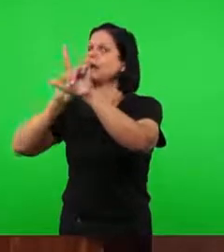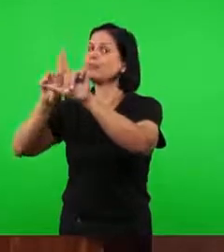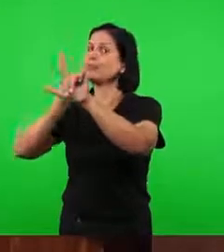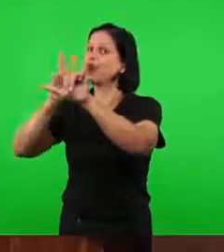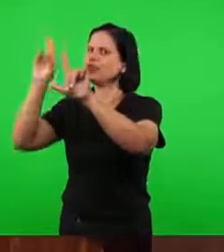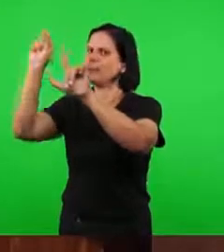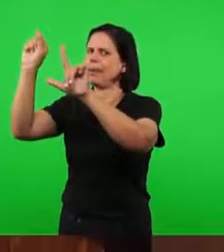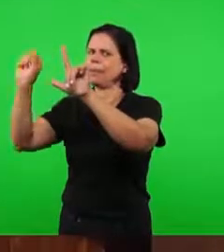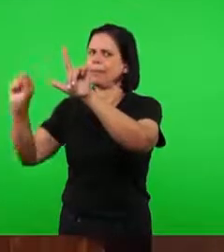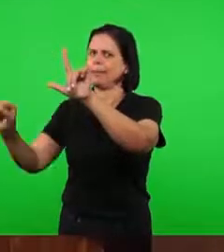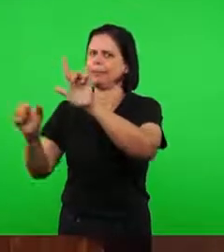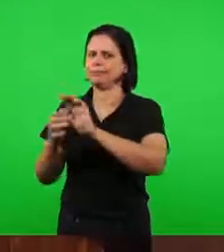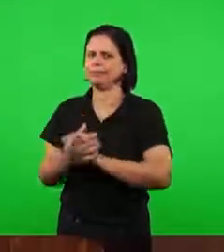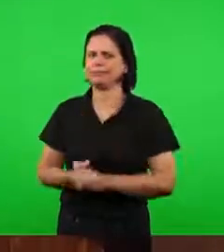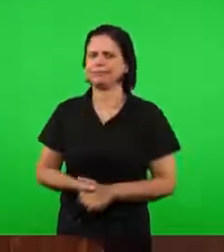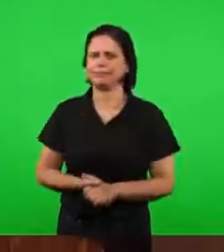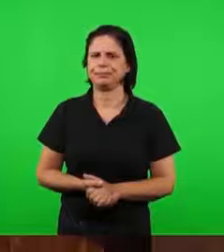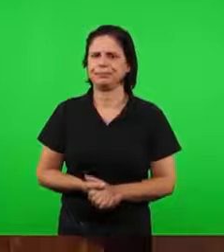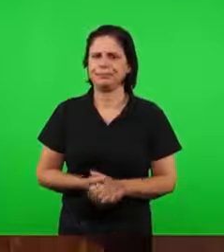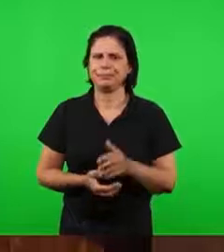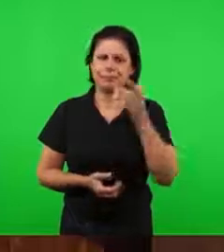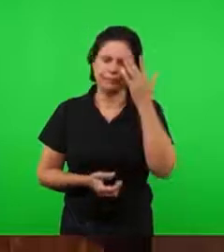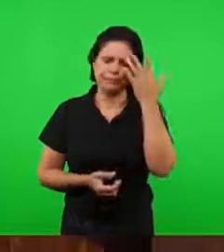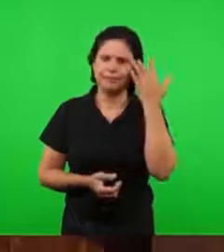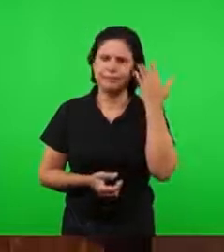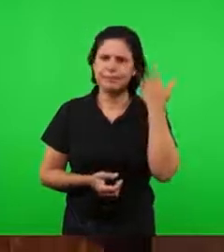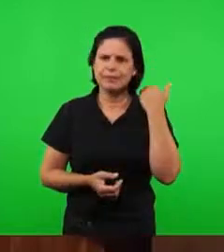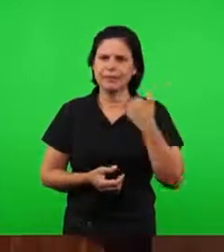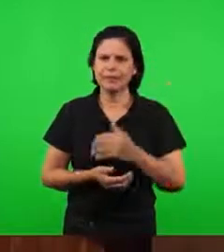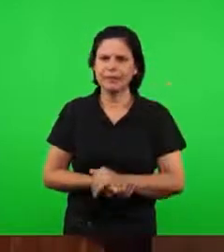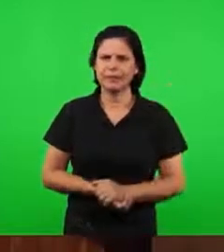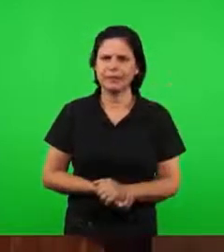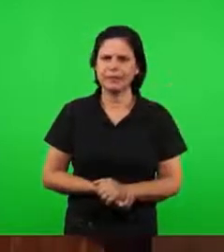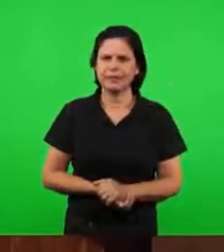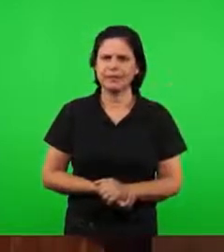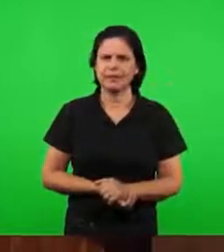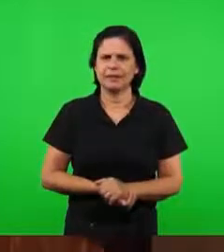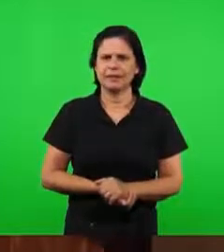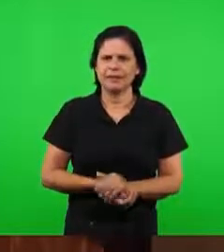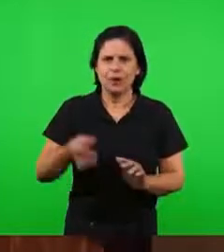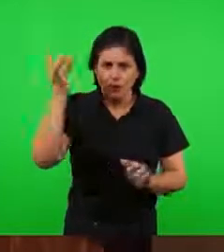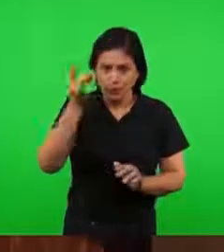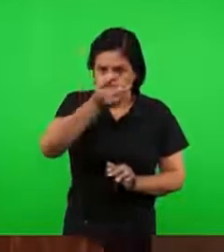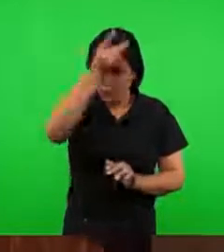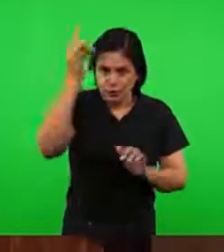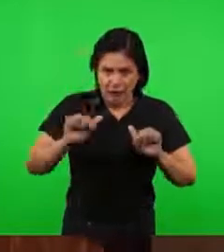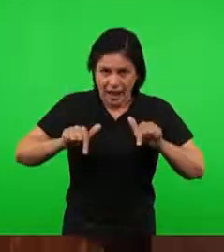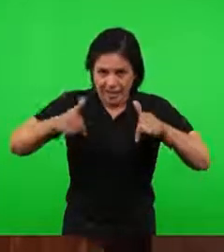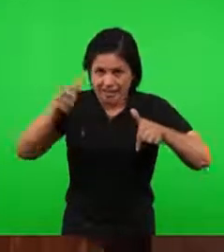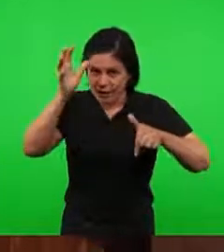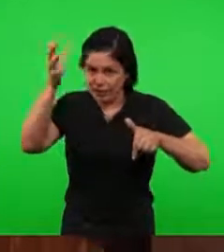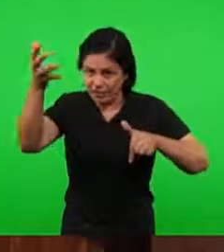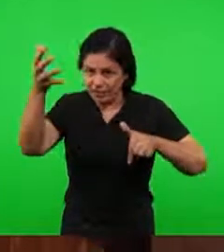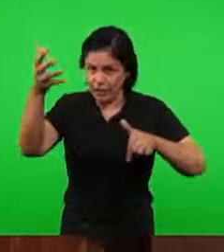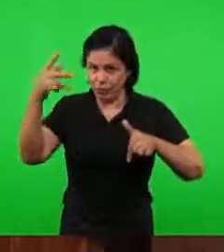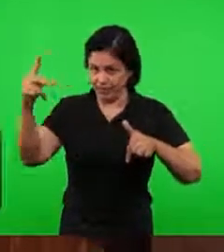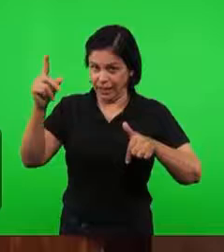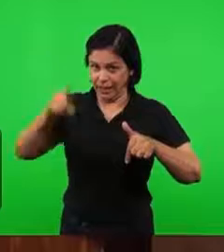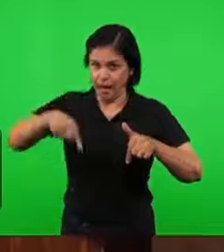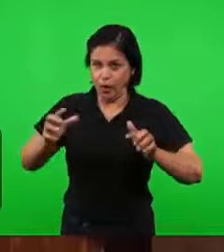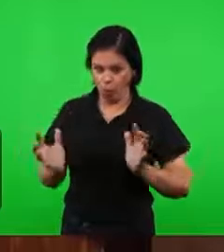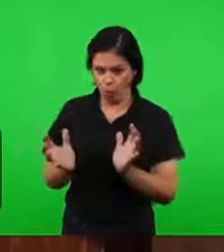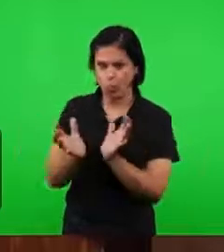dizendo que a operação do Espírito Santo é um conjunto.